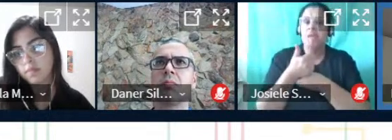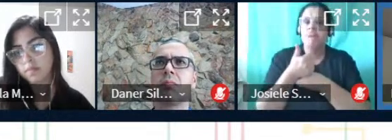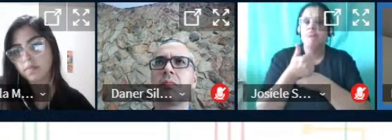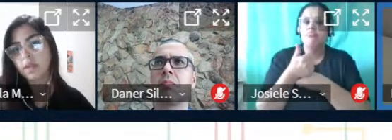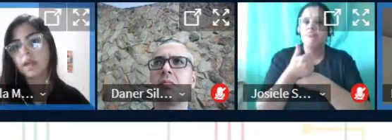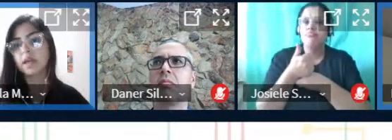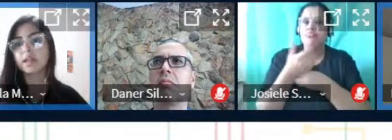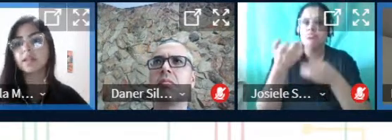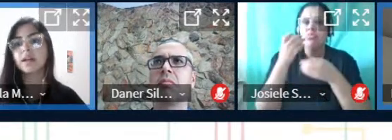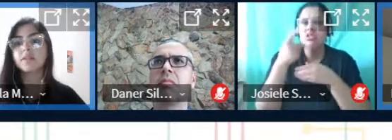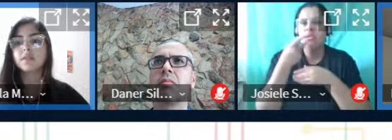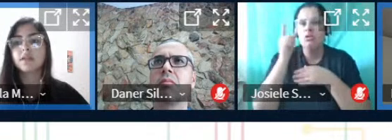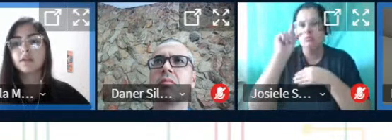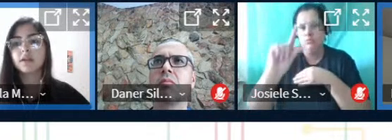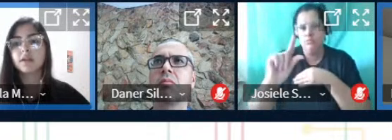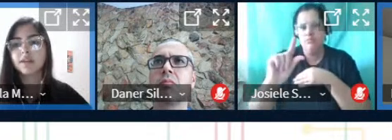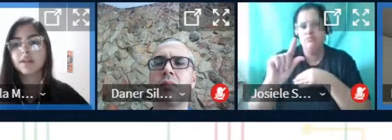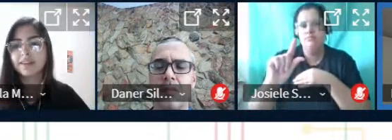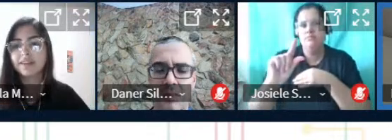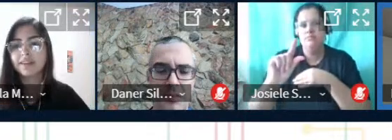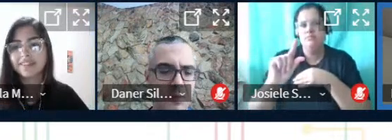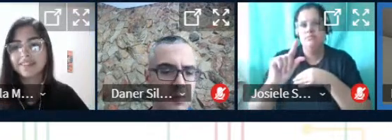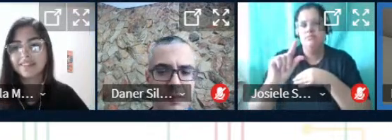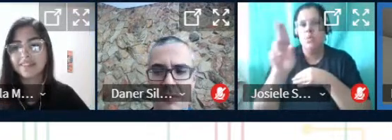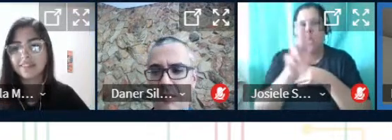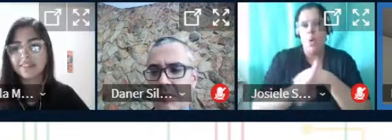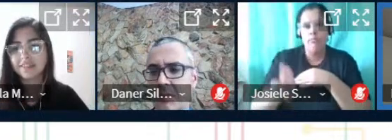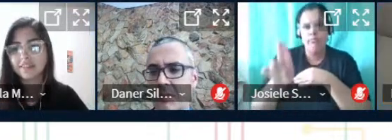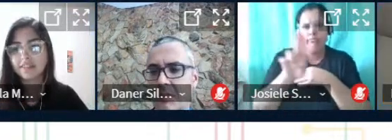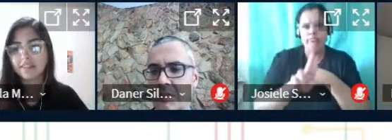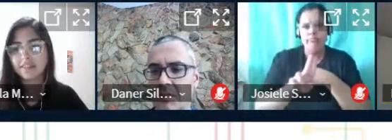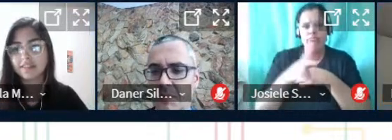queria que tu falasse um pouquinho mais então como é está a aplicação dele